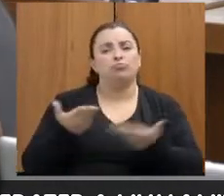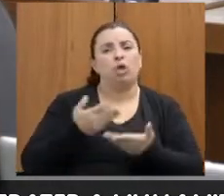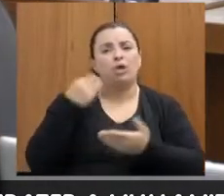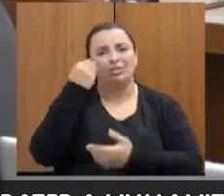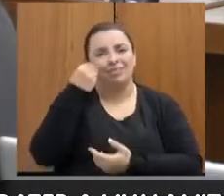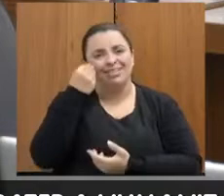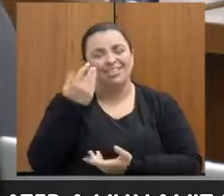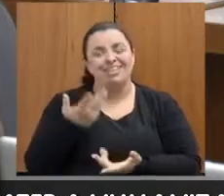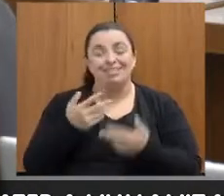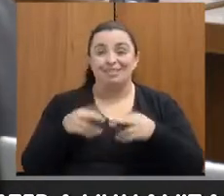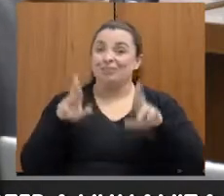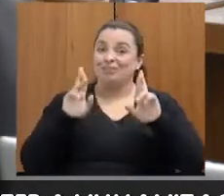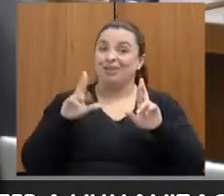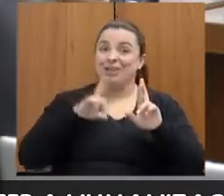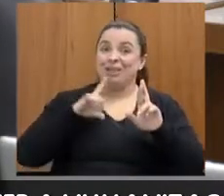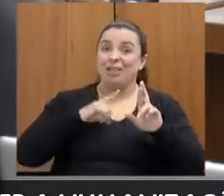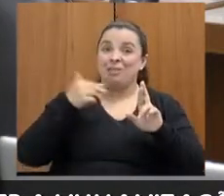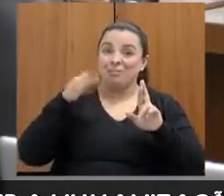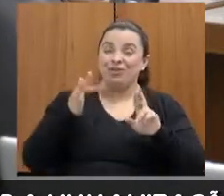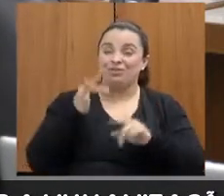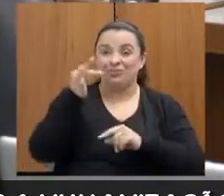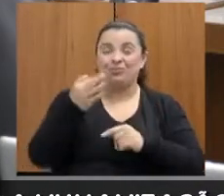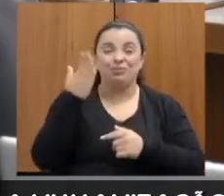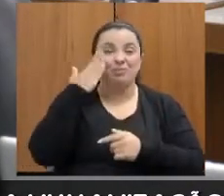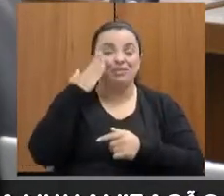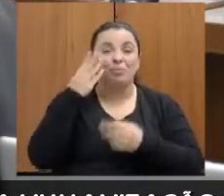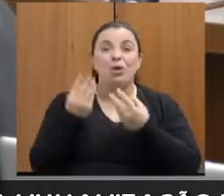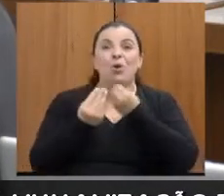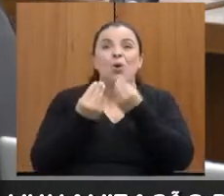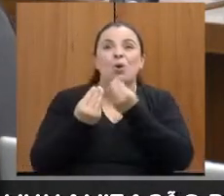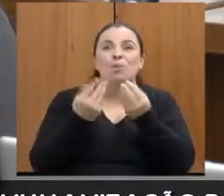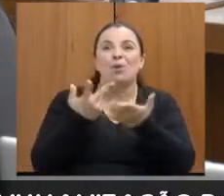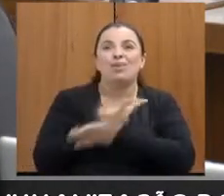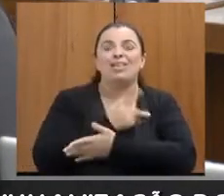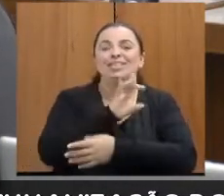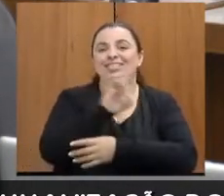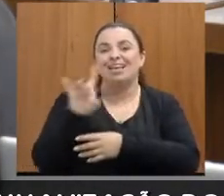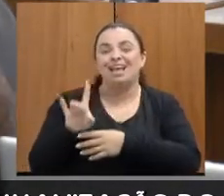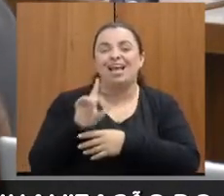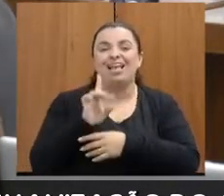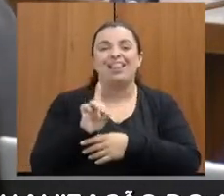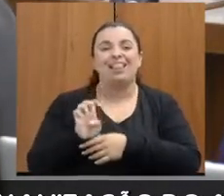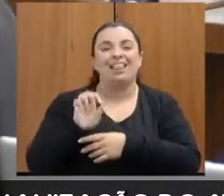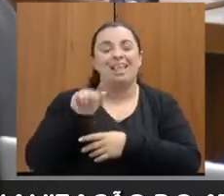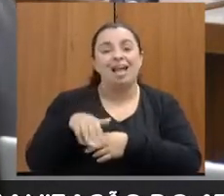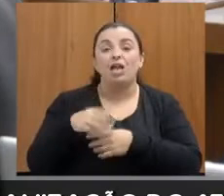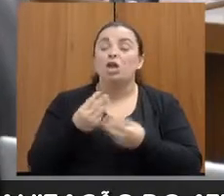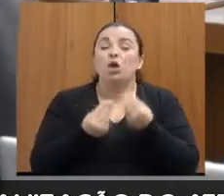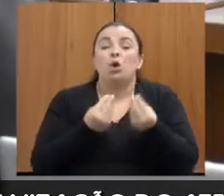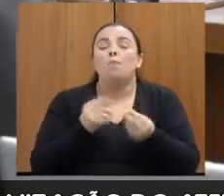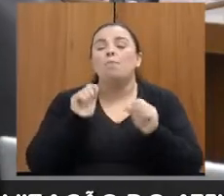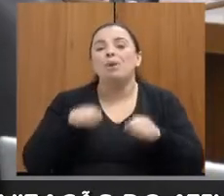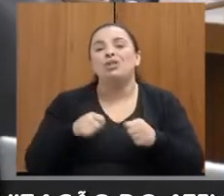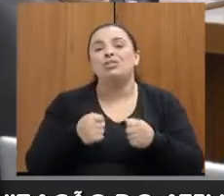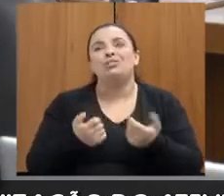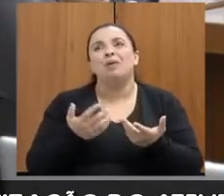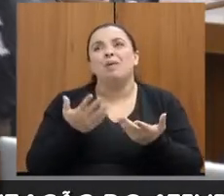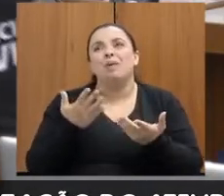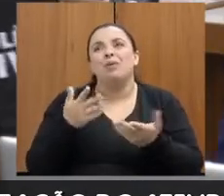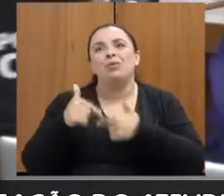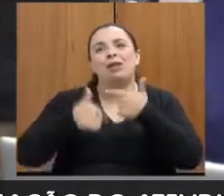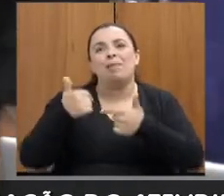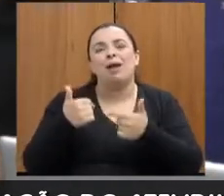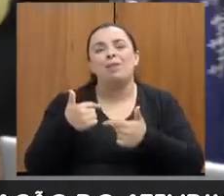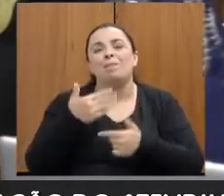mais. Você escuta, né? Para saber como que a realidade de cada deã e como que a gente pode melhorar. Então, muito obrigada pelo convite, agradeço de coração.